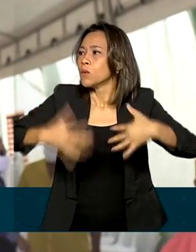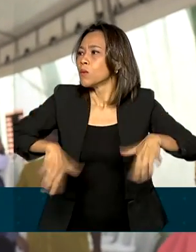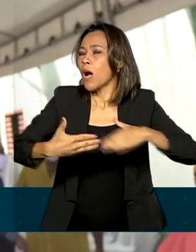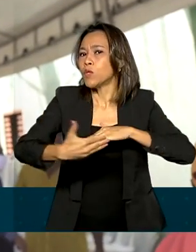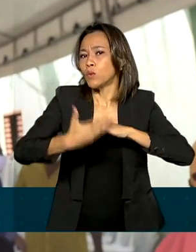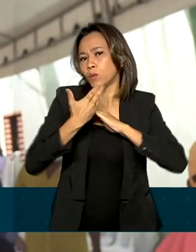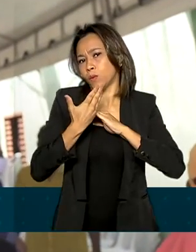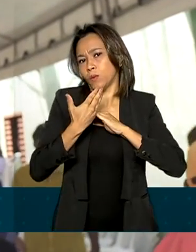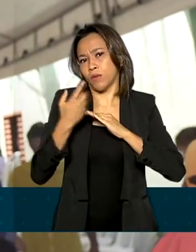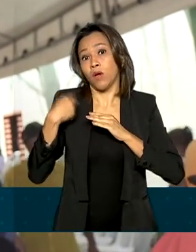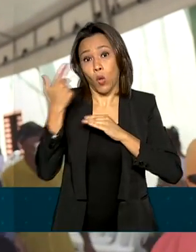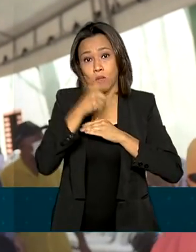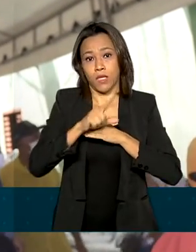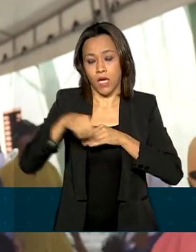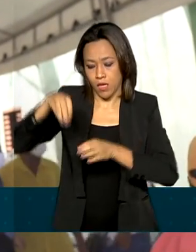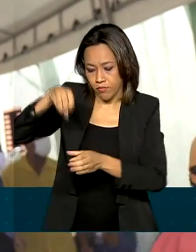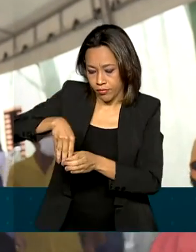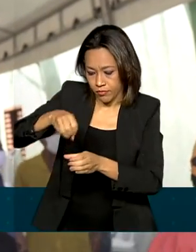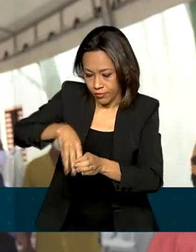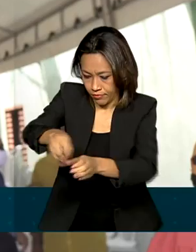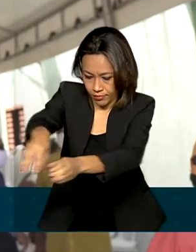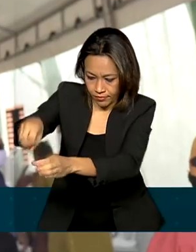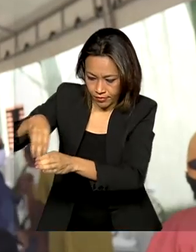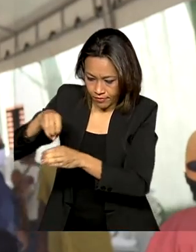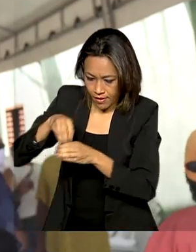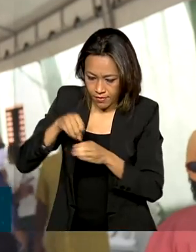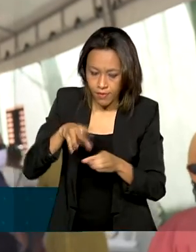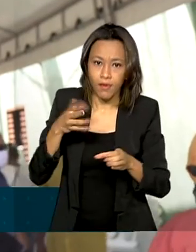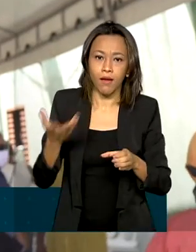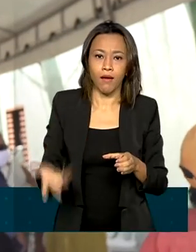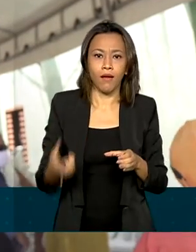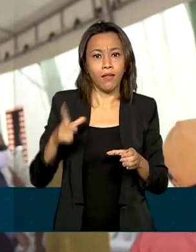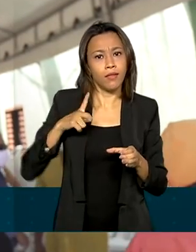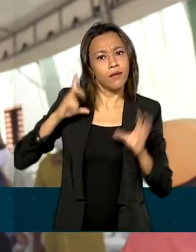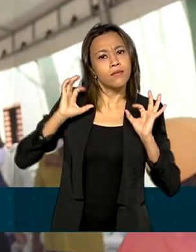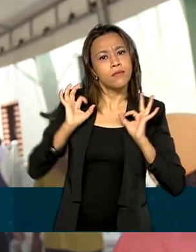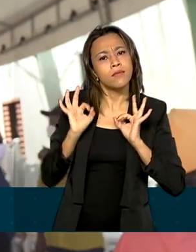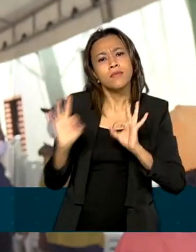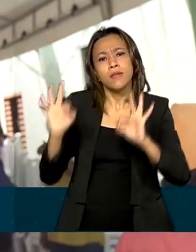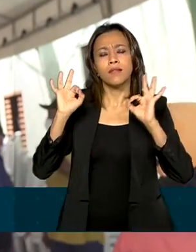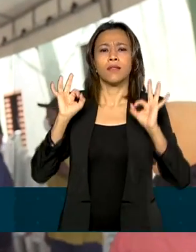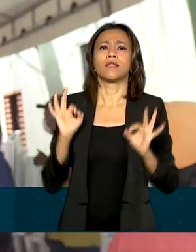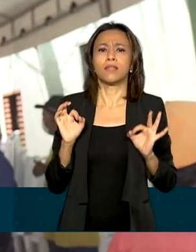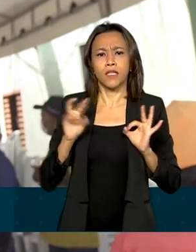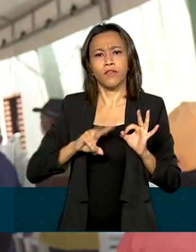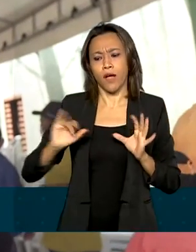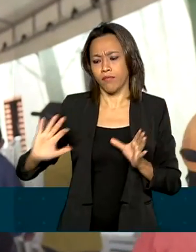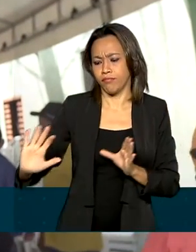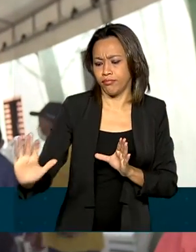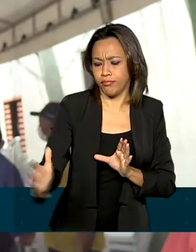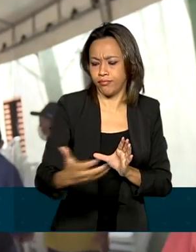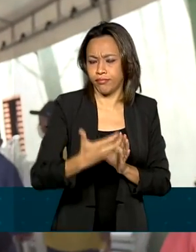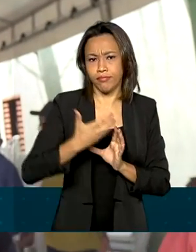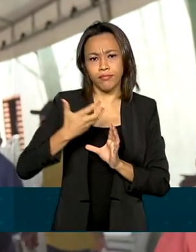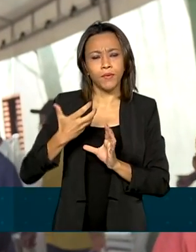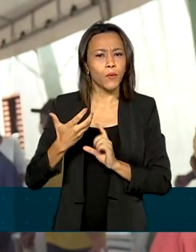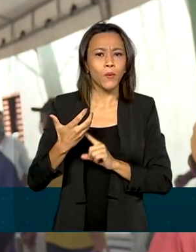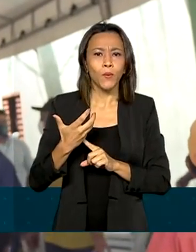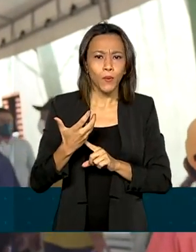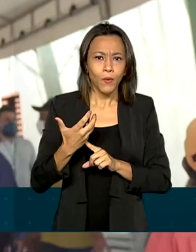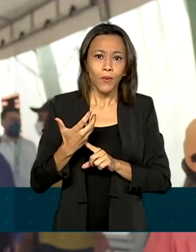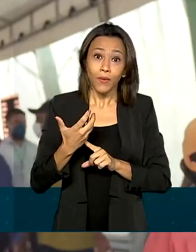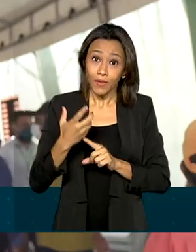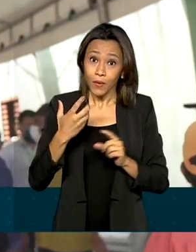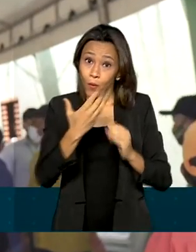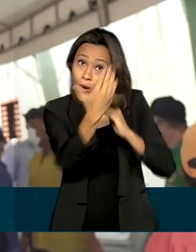plantar, pode ter uma certeza de colher algo que, tendo